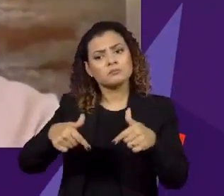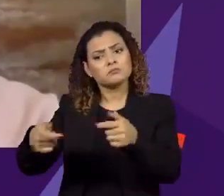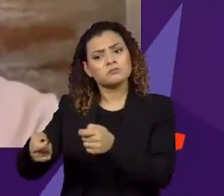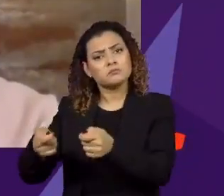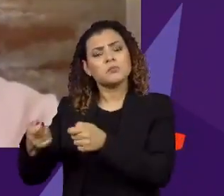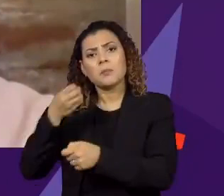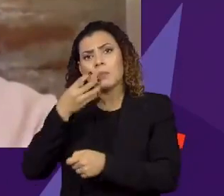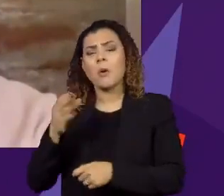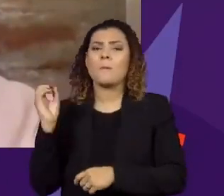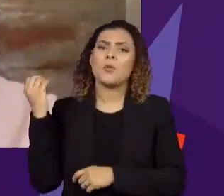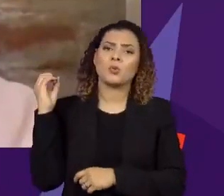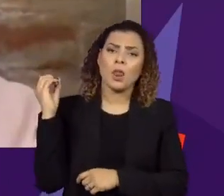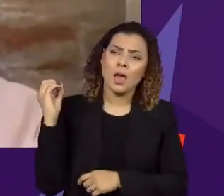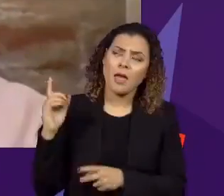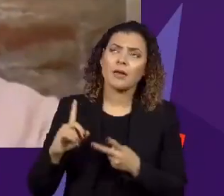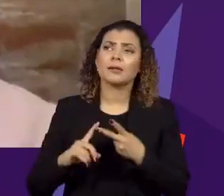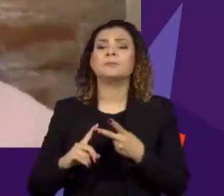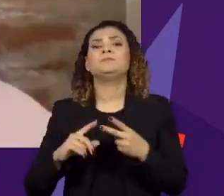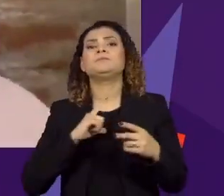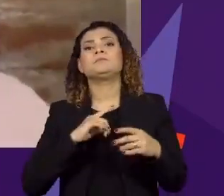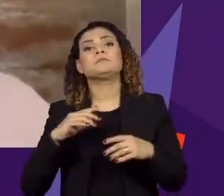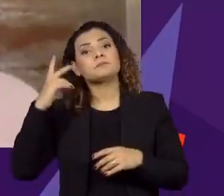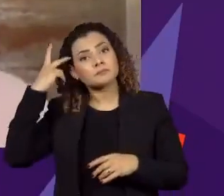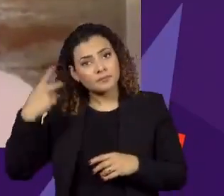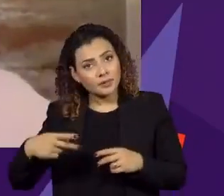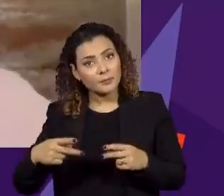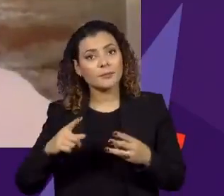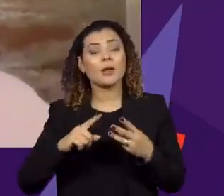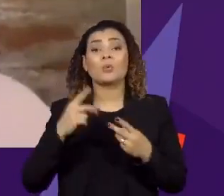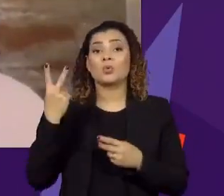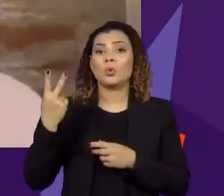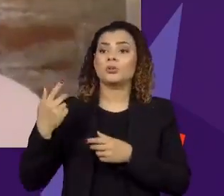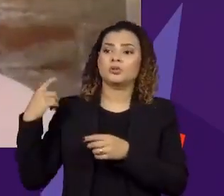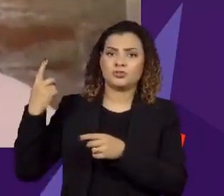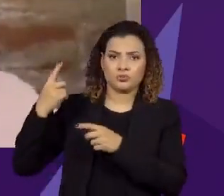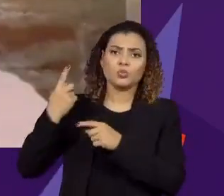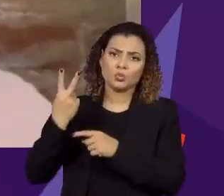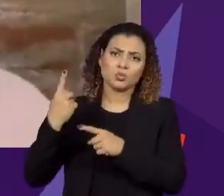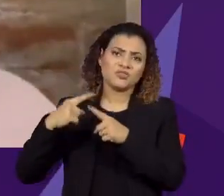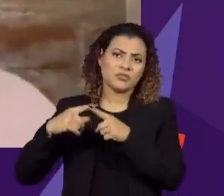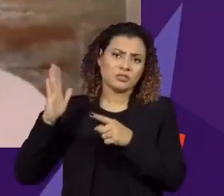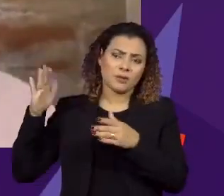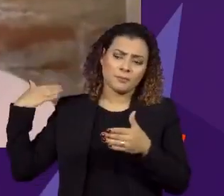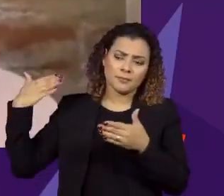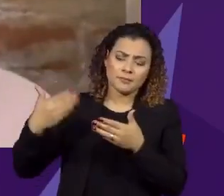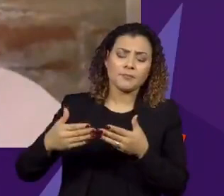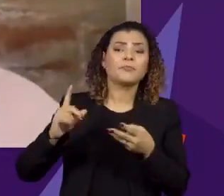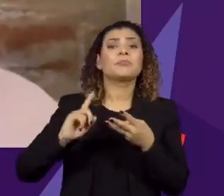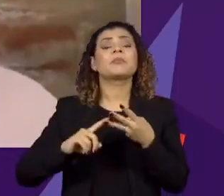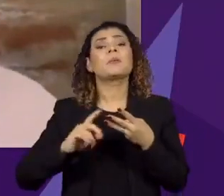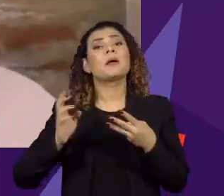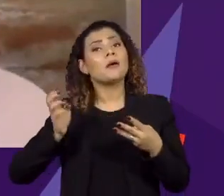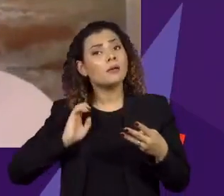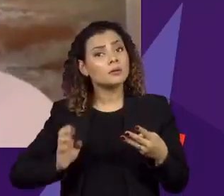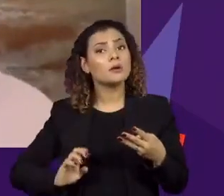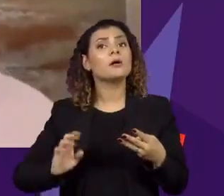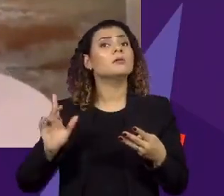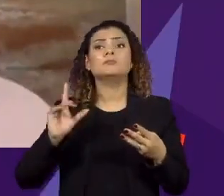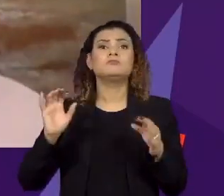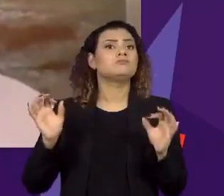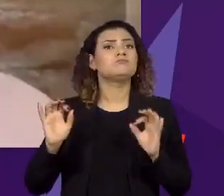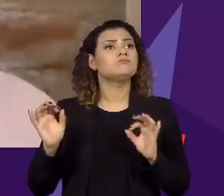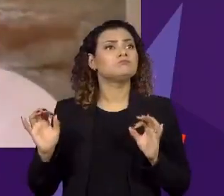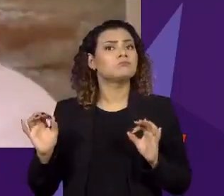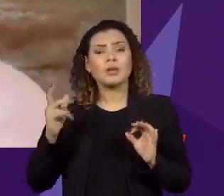Porto Alegre, cidade de São Paulo, em dois mandatos, acusações éticas praticamente não houve ou